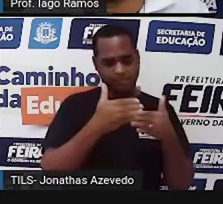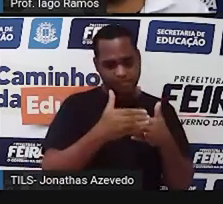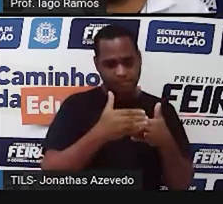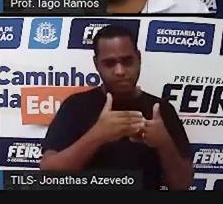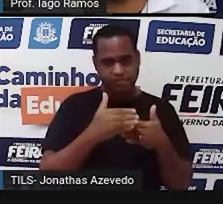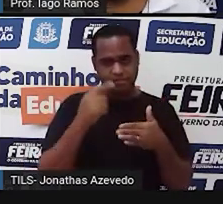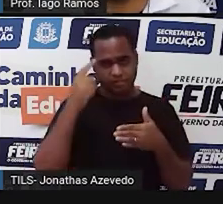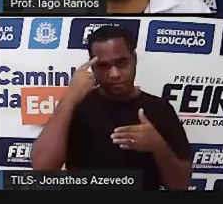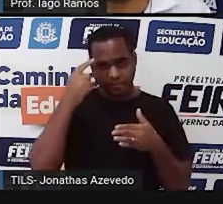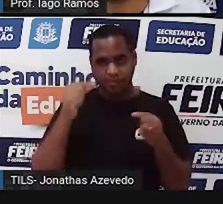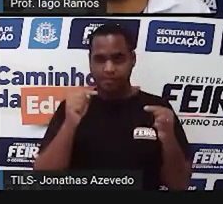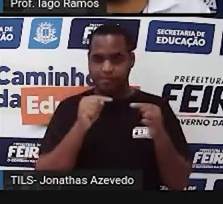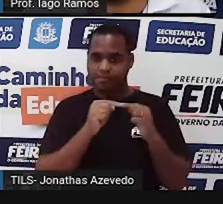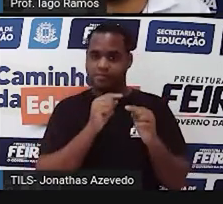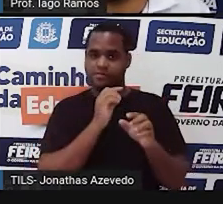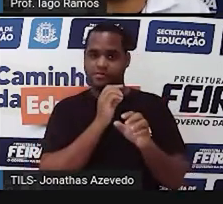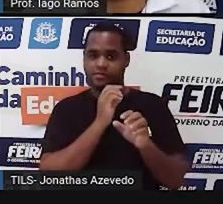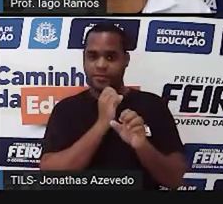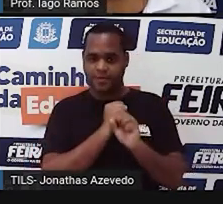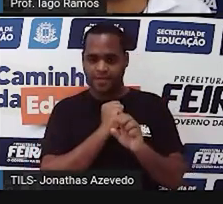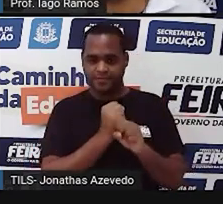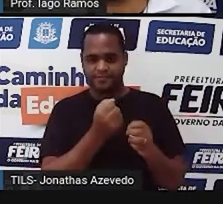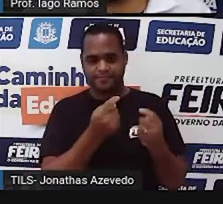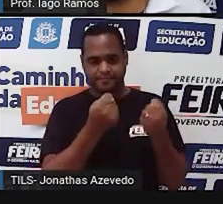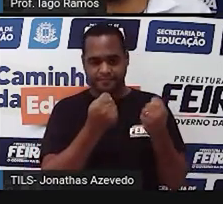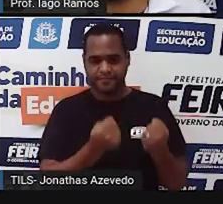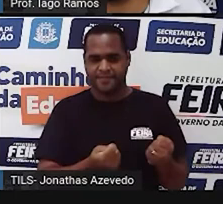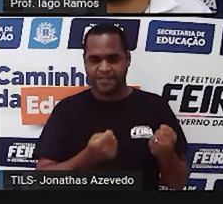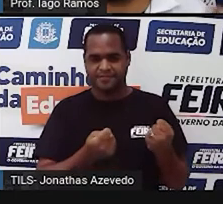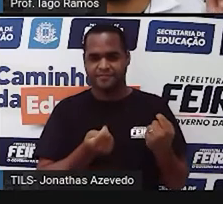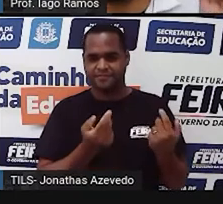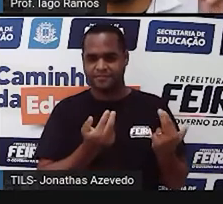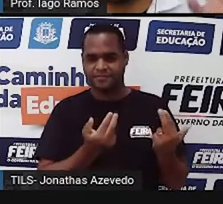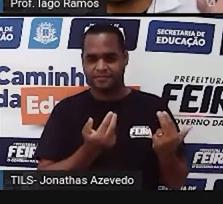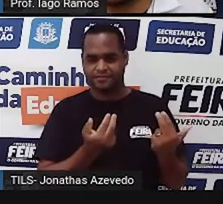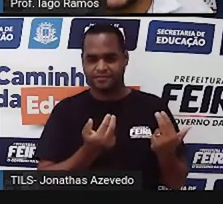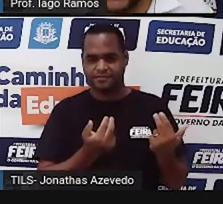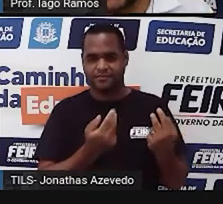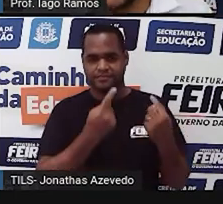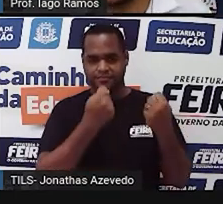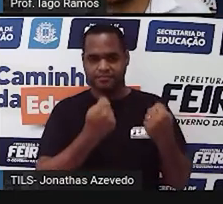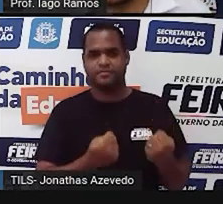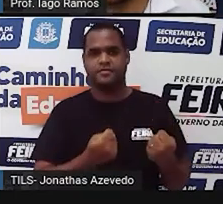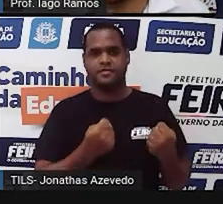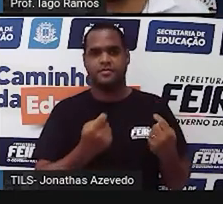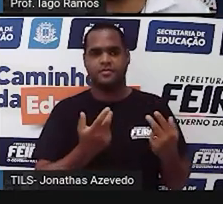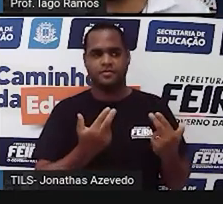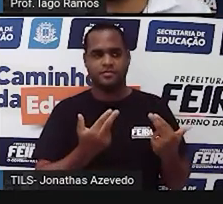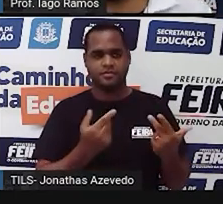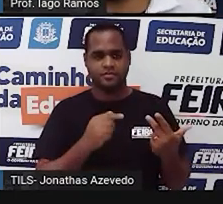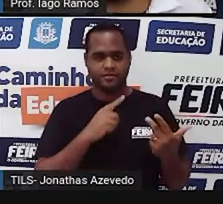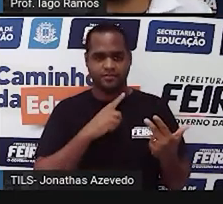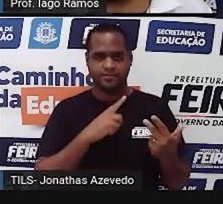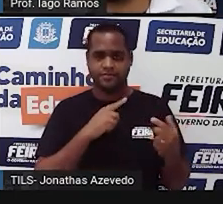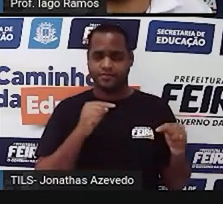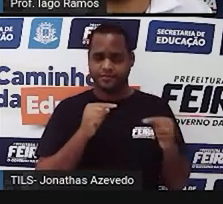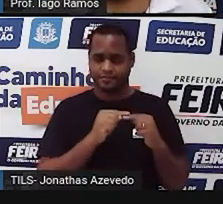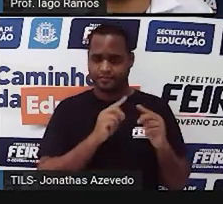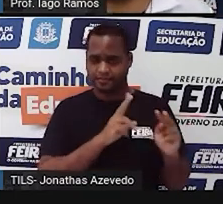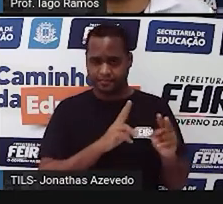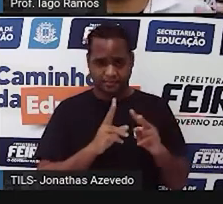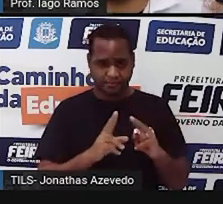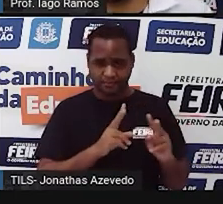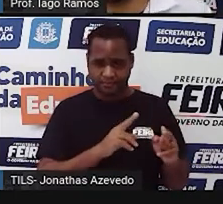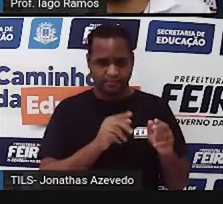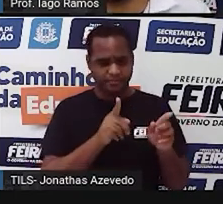têm a mesma massa. Eu vou usar peso pra você entender. Tem o mesmo peso, tá? São pesos iguais,